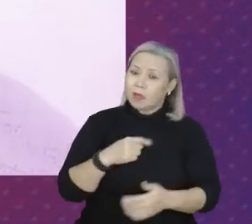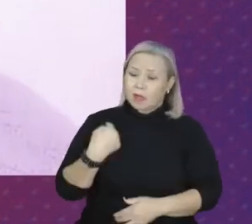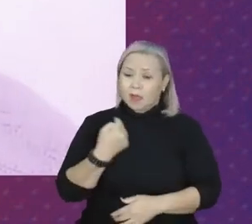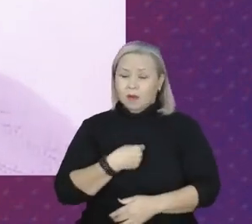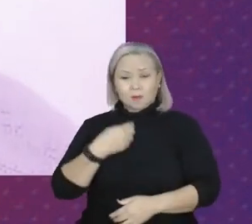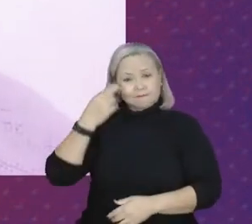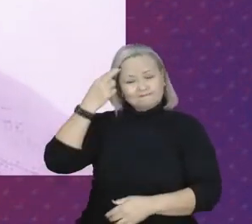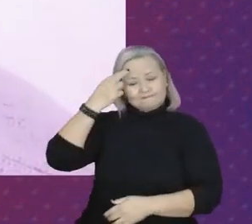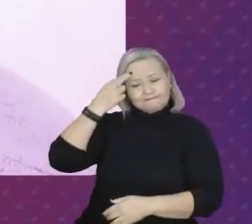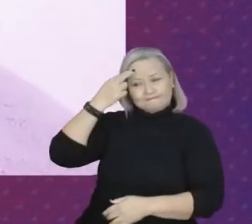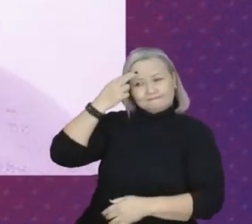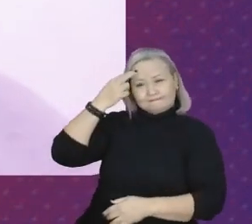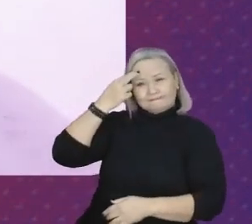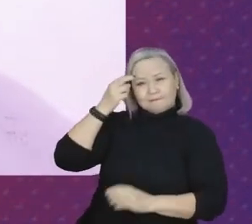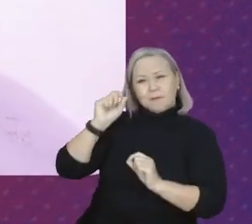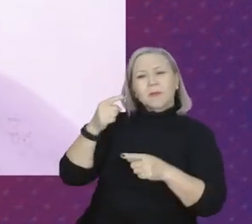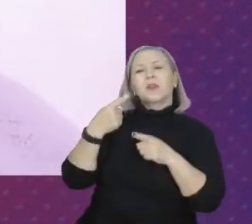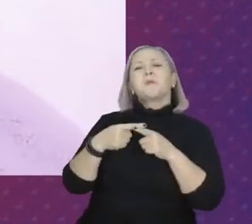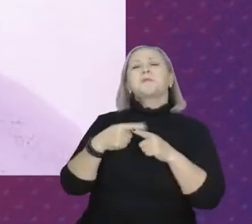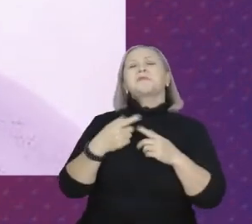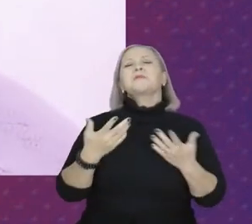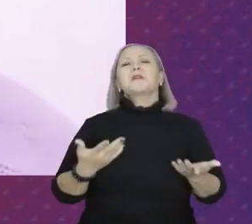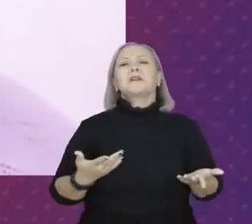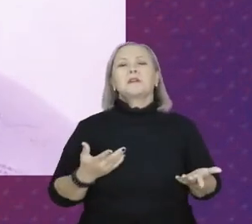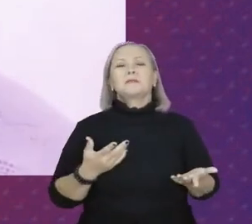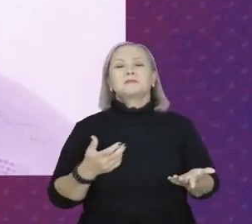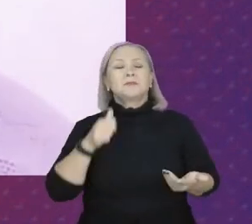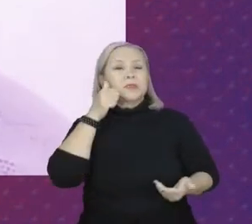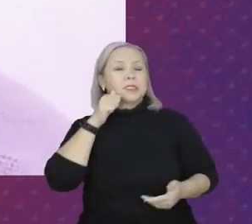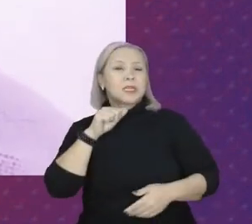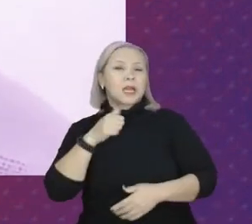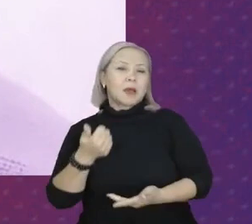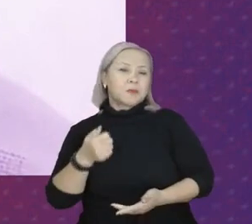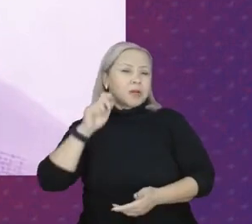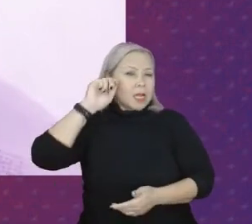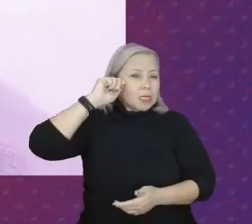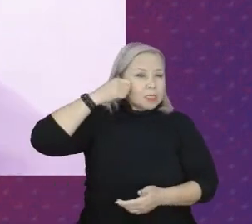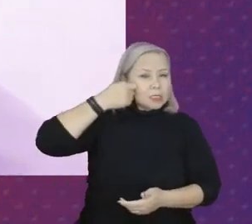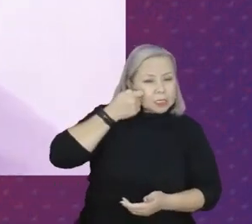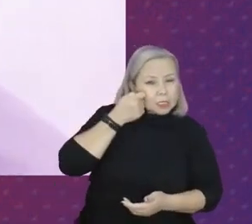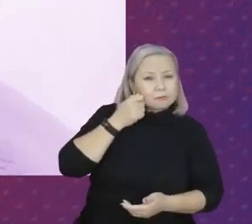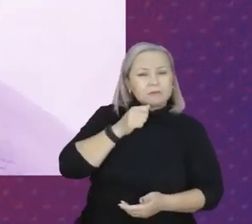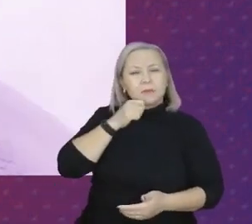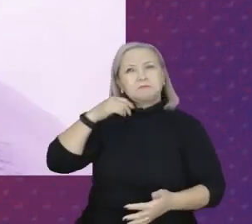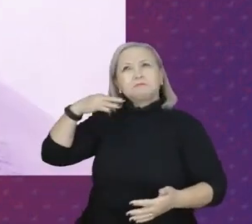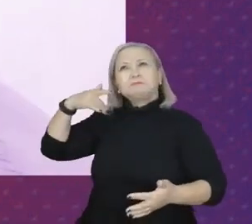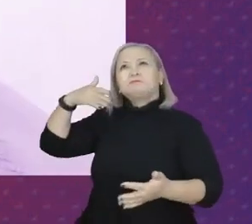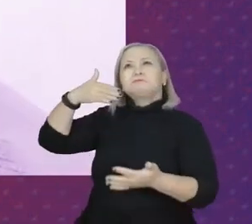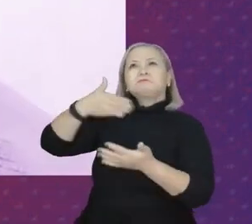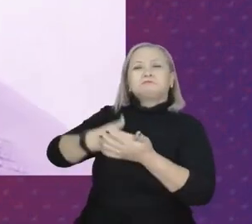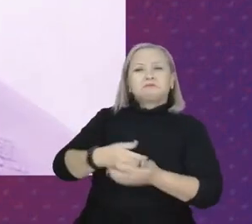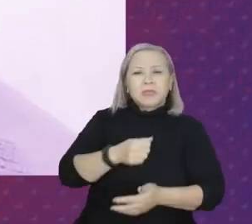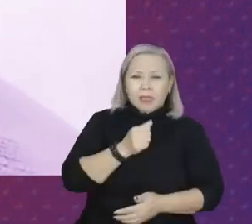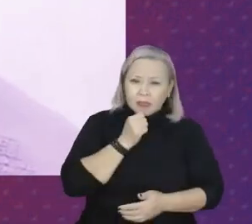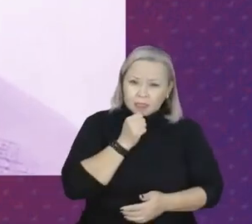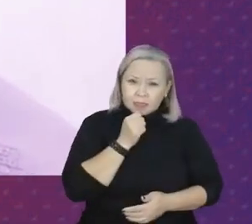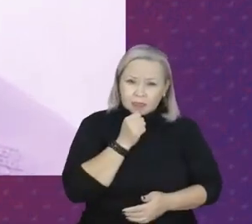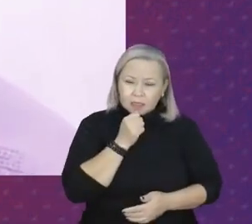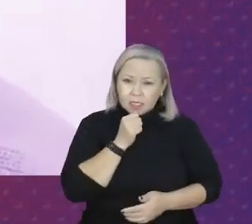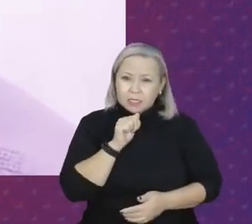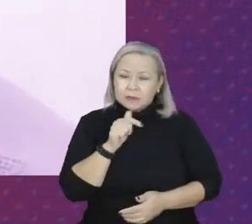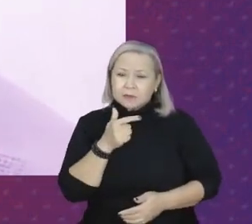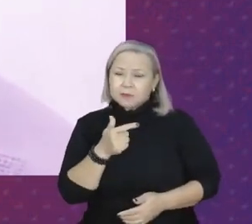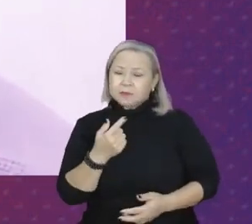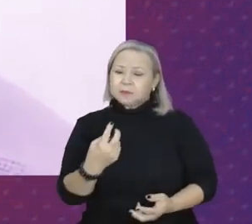reflexão no porquê que a mulher negra ainda nos dias de hoje não se